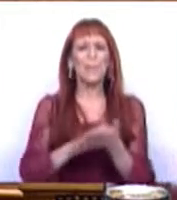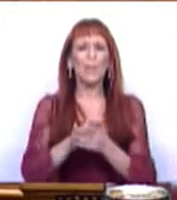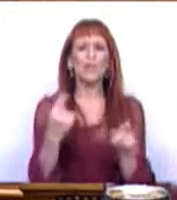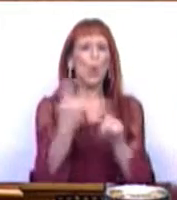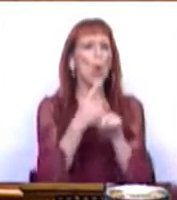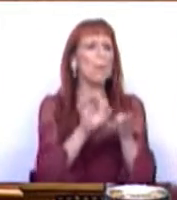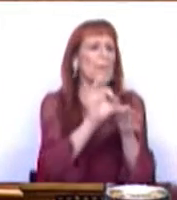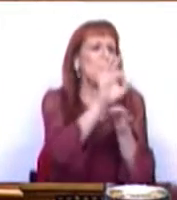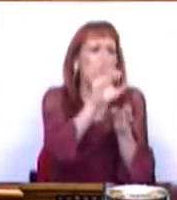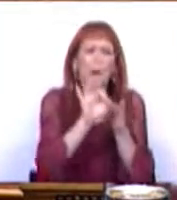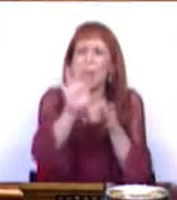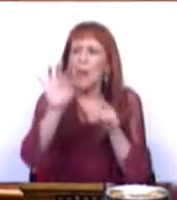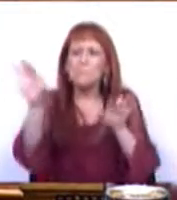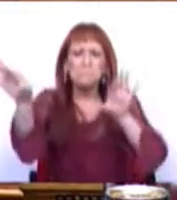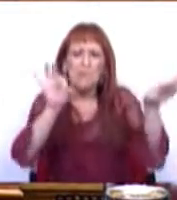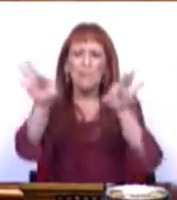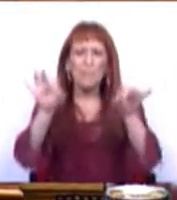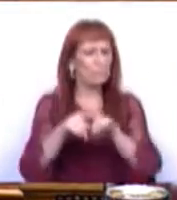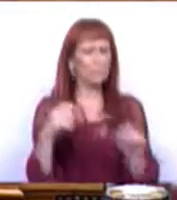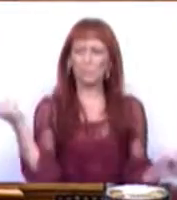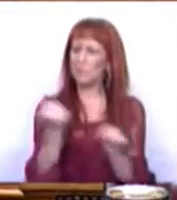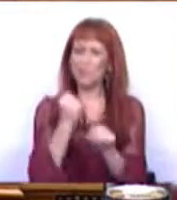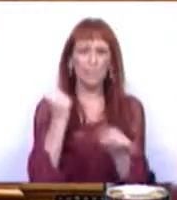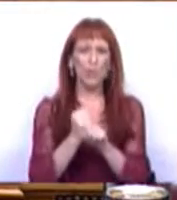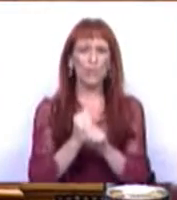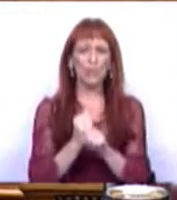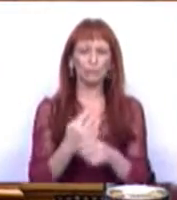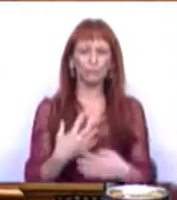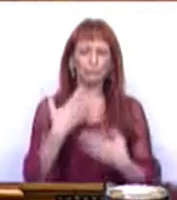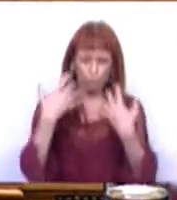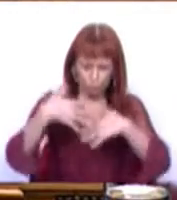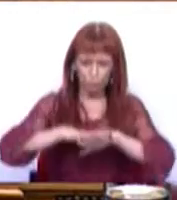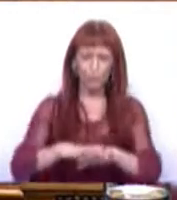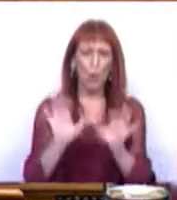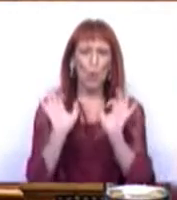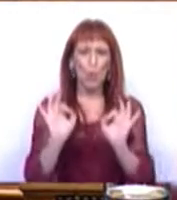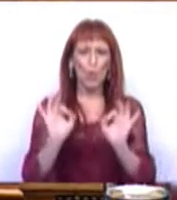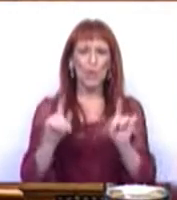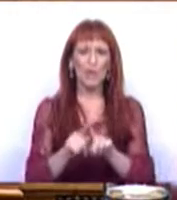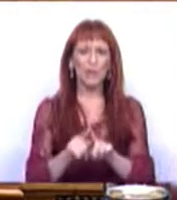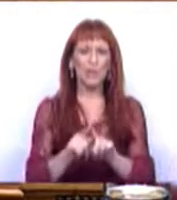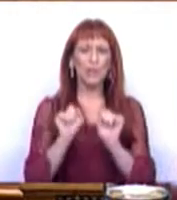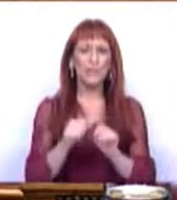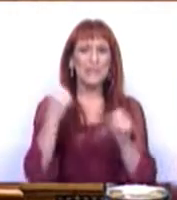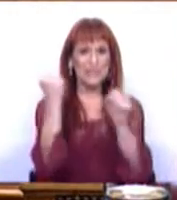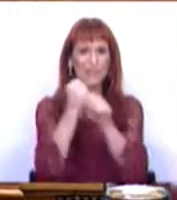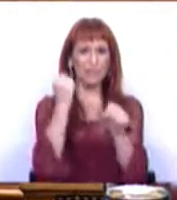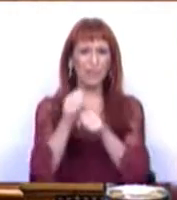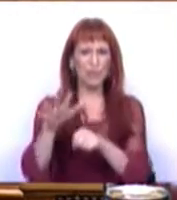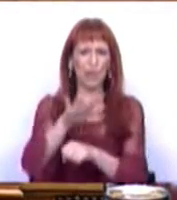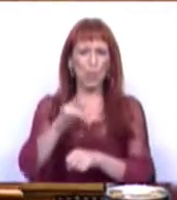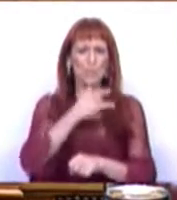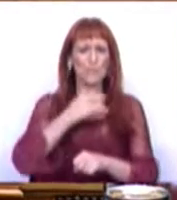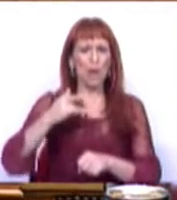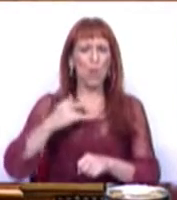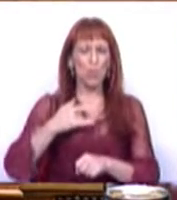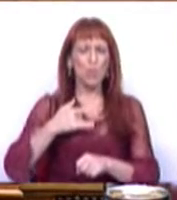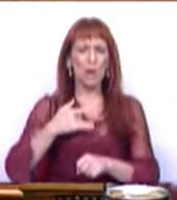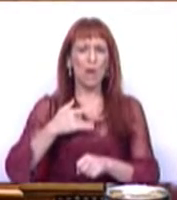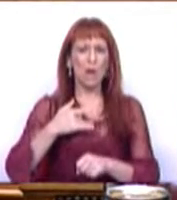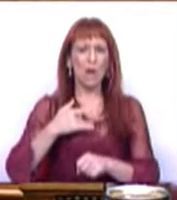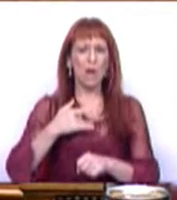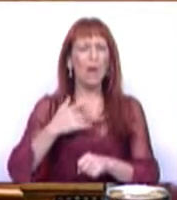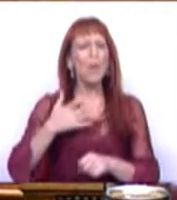compras avulsas. Trabalhamos pela integração de cuidados num Serviço Nacional de Saúde